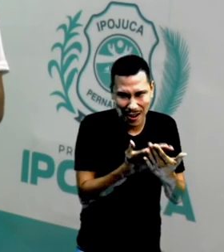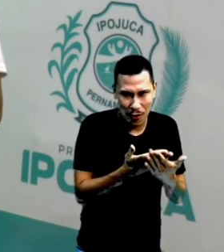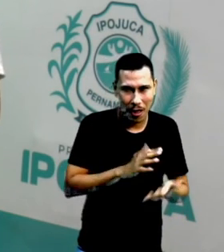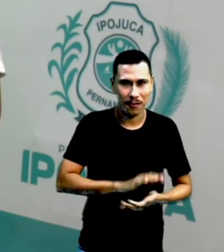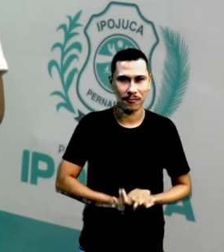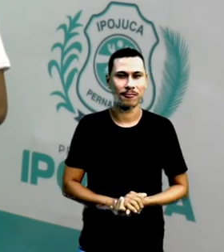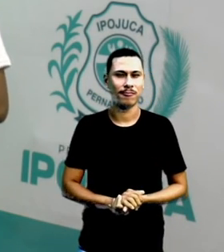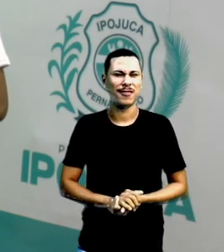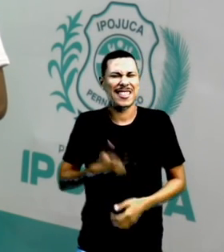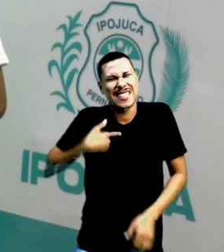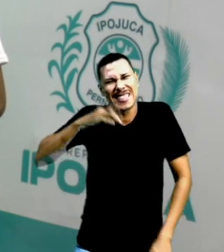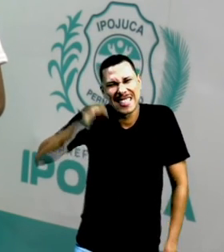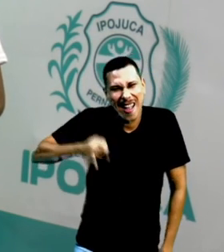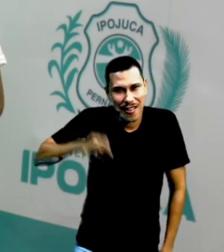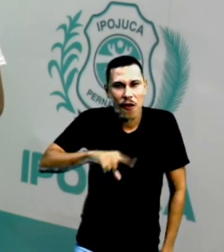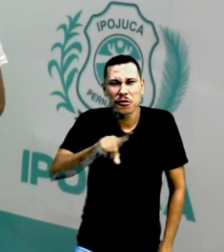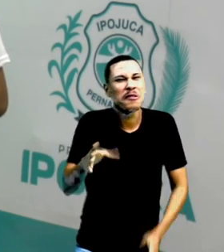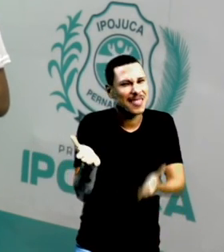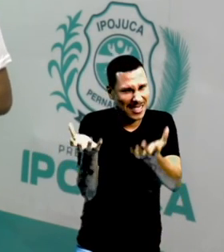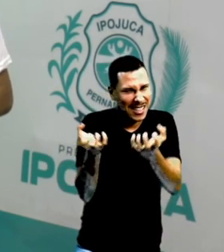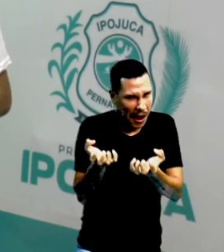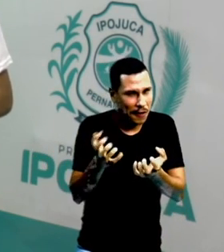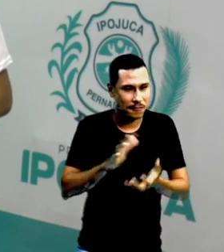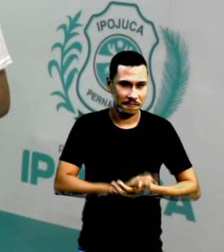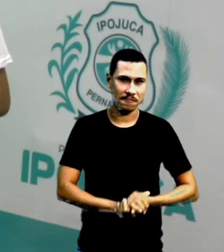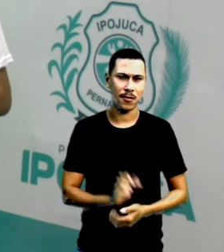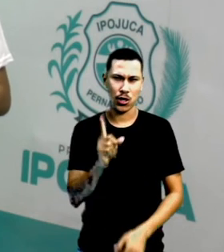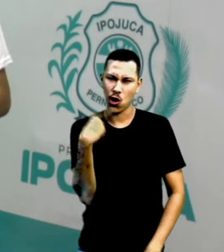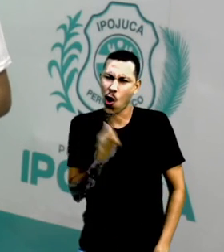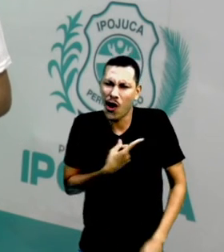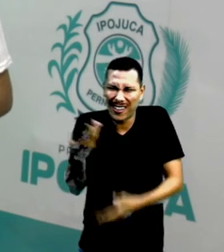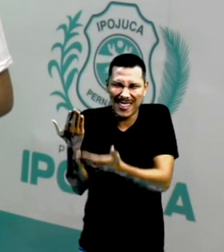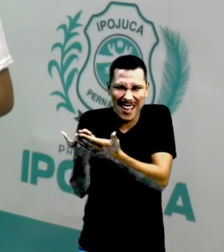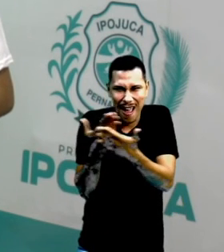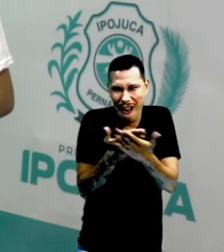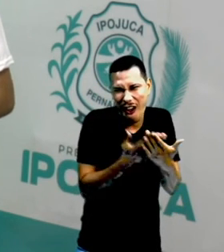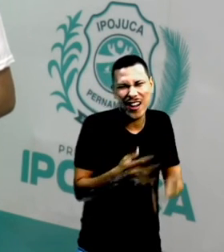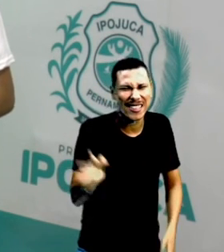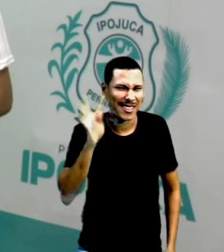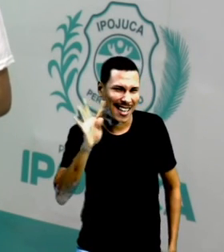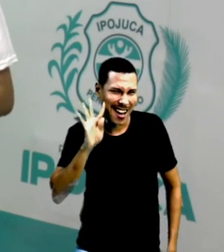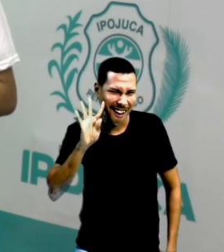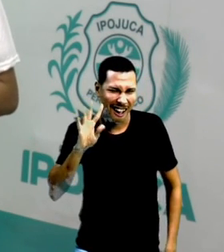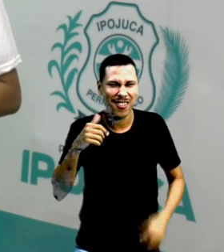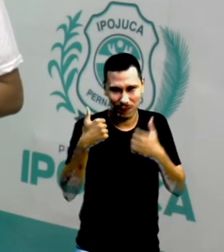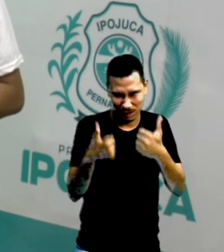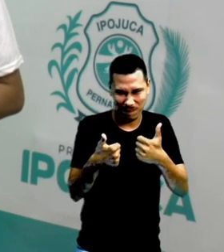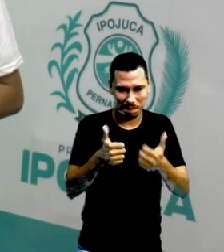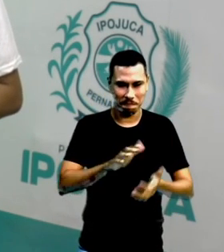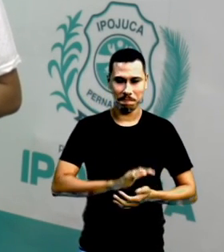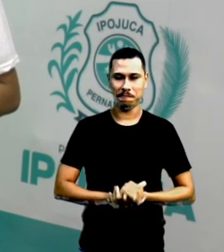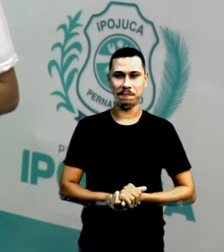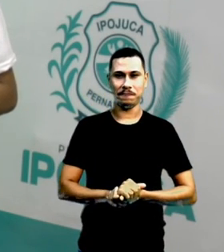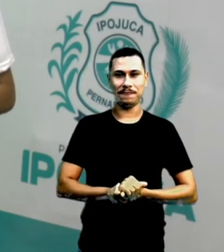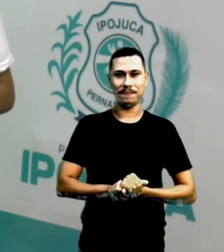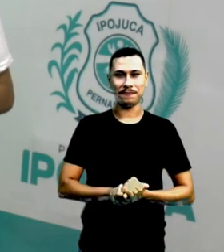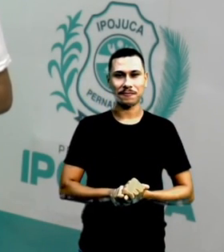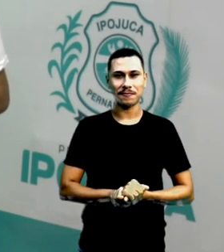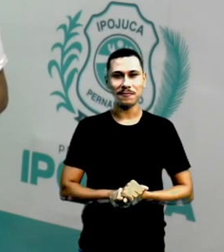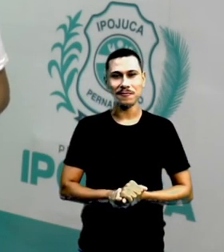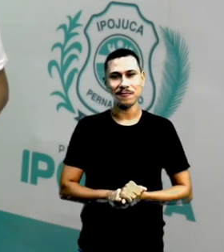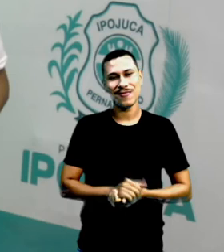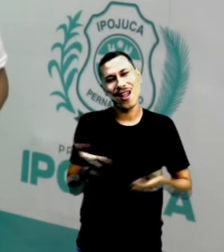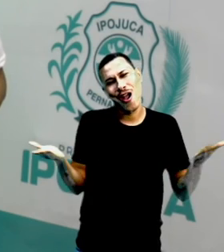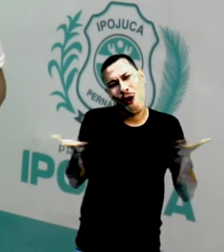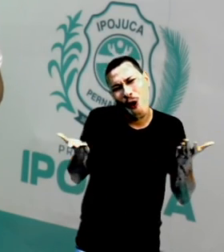Aposto que vocês querem mais. E nós iremos ter muitas aulas assim. Então, tia